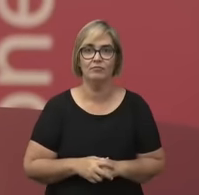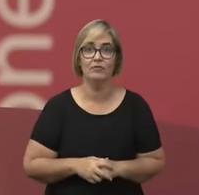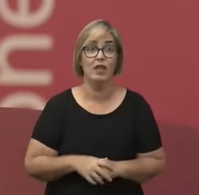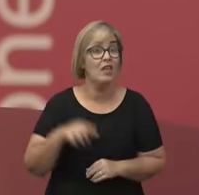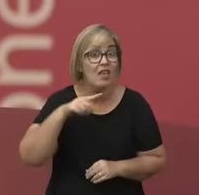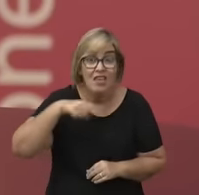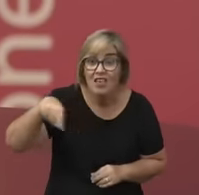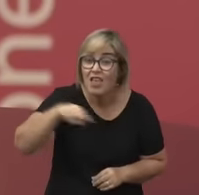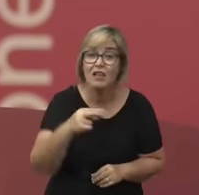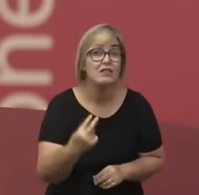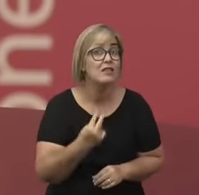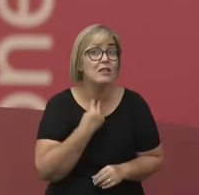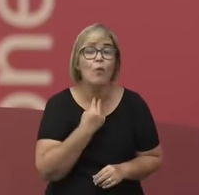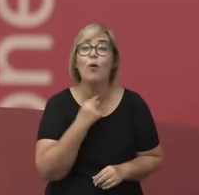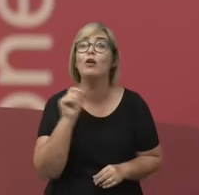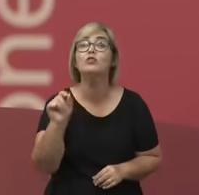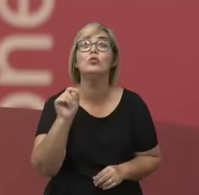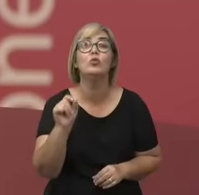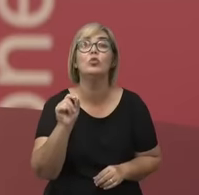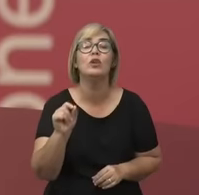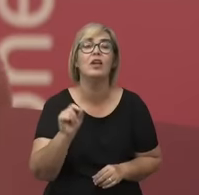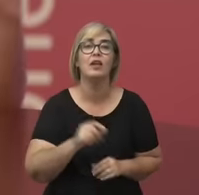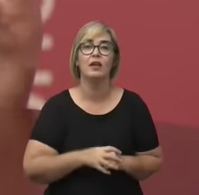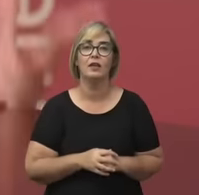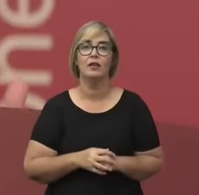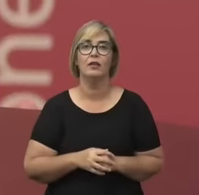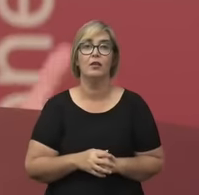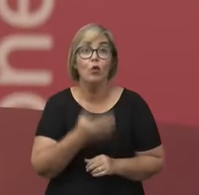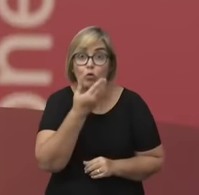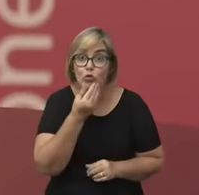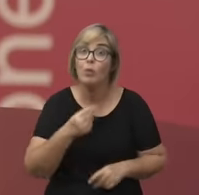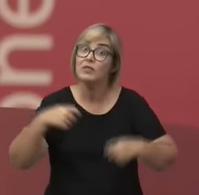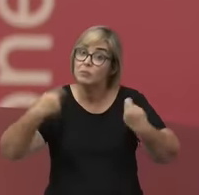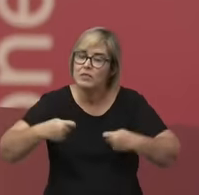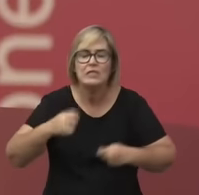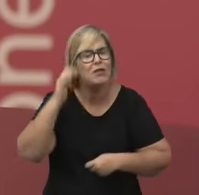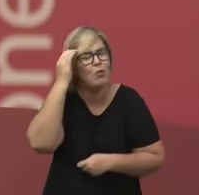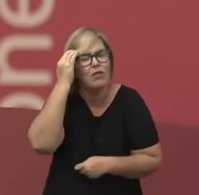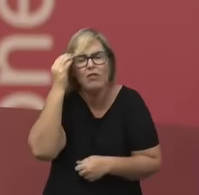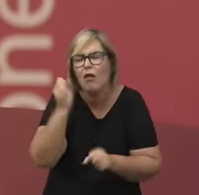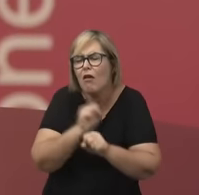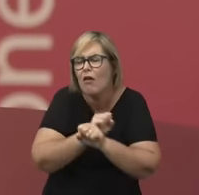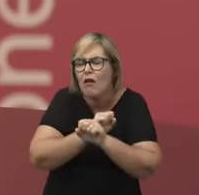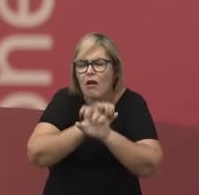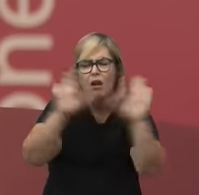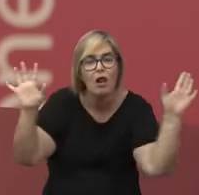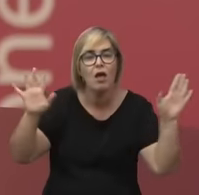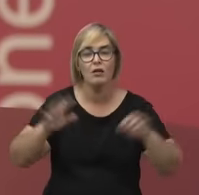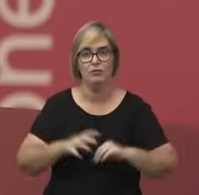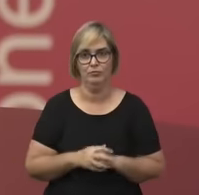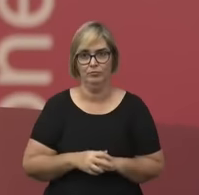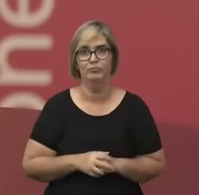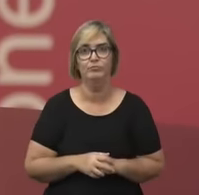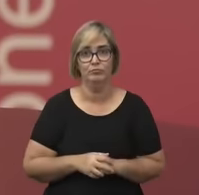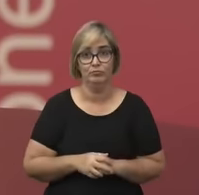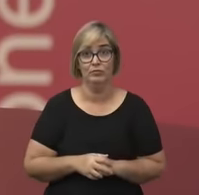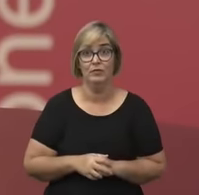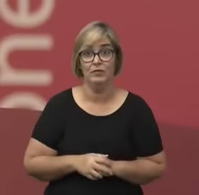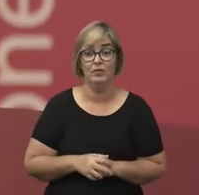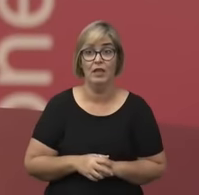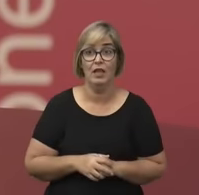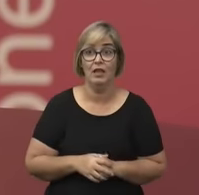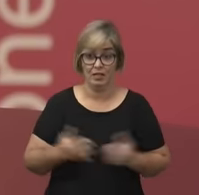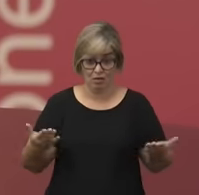terminar sem que os homens se convençam de que há mais da metade dos males